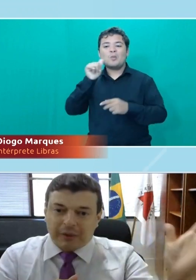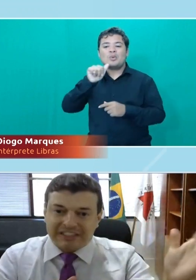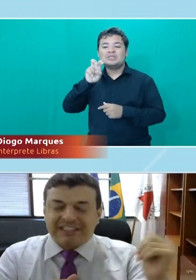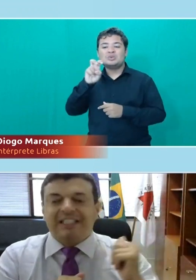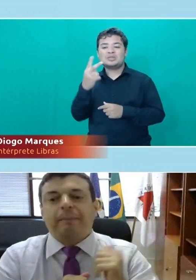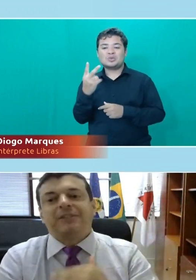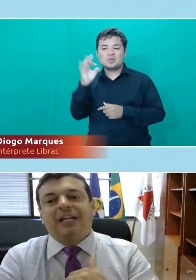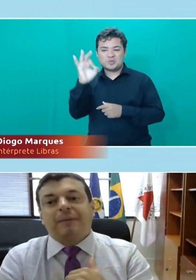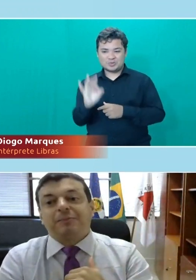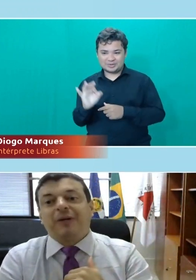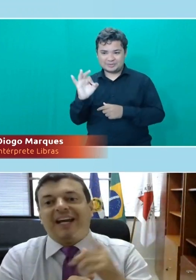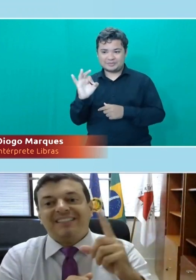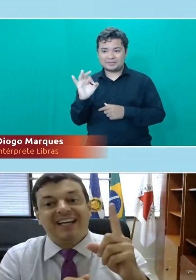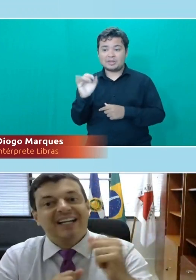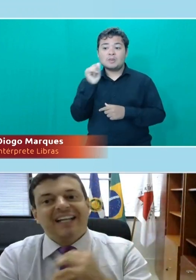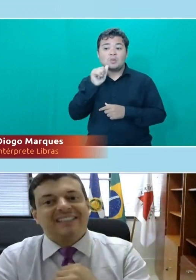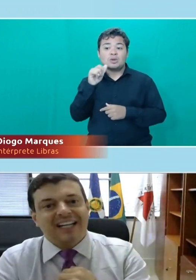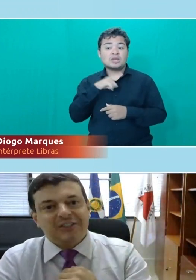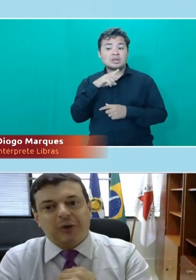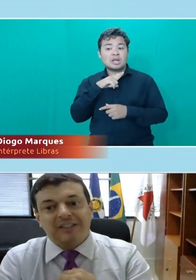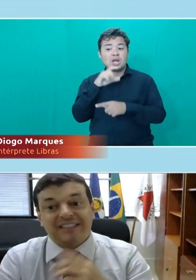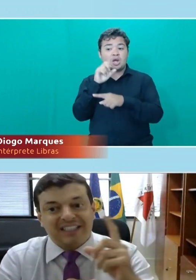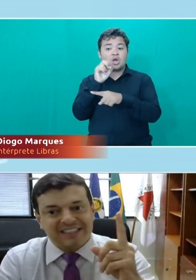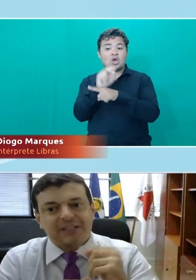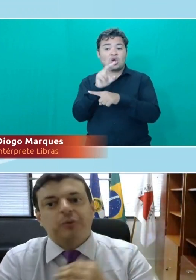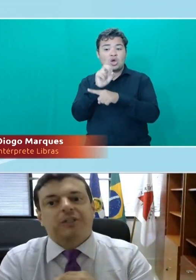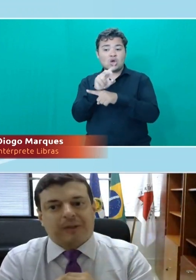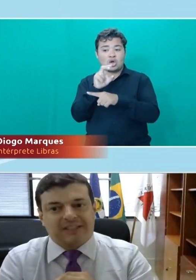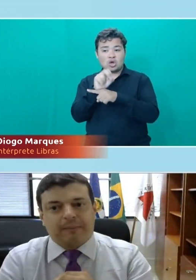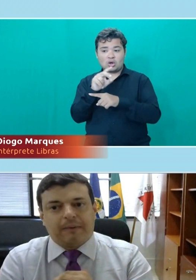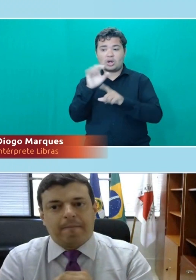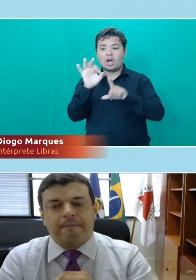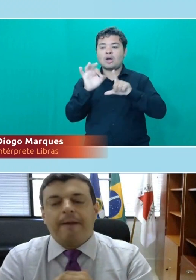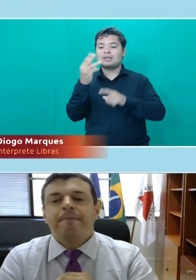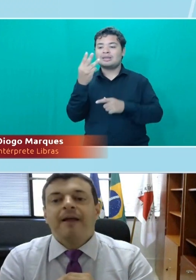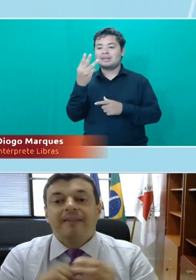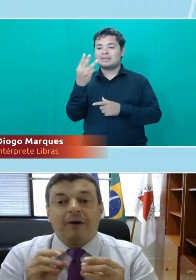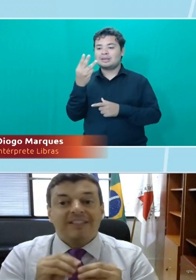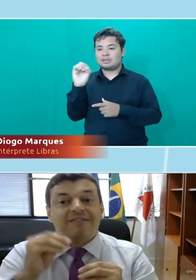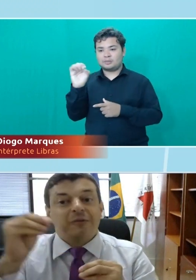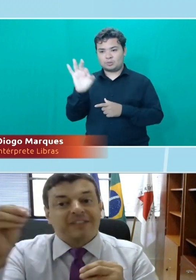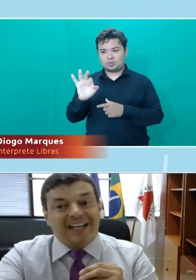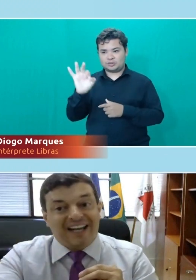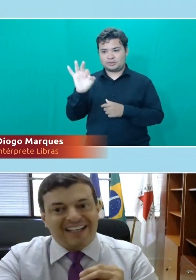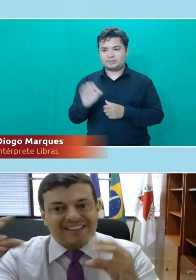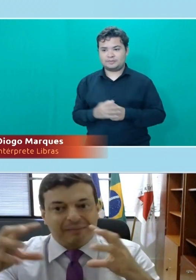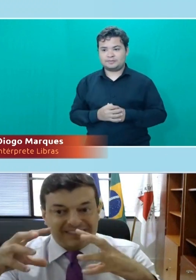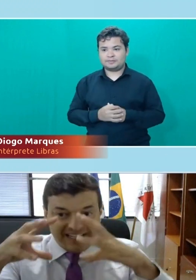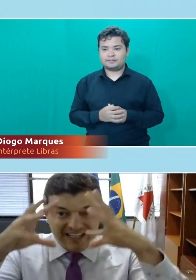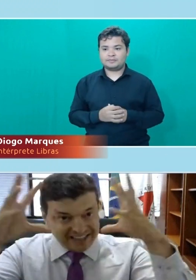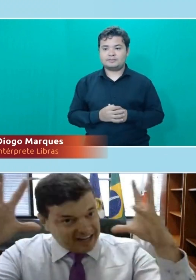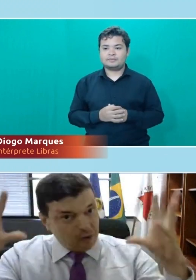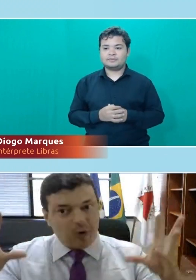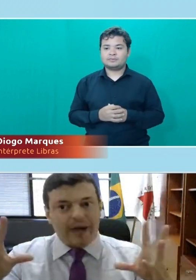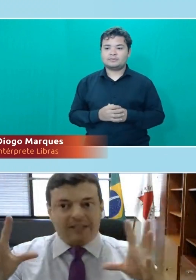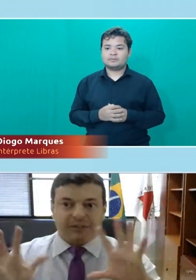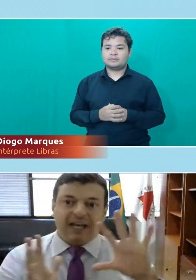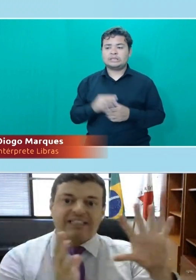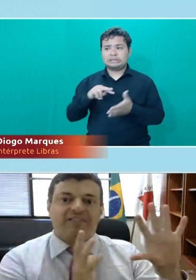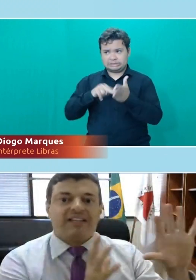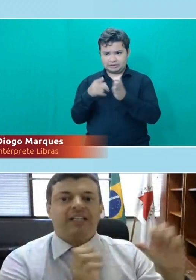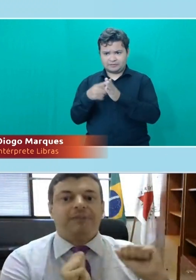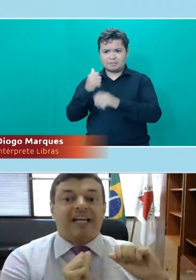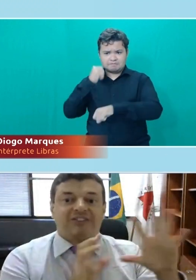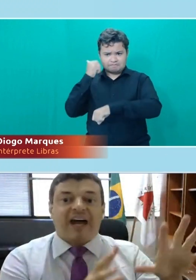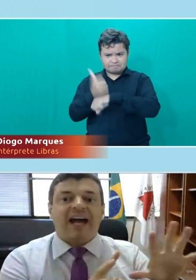E nós temos cota de 30% para as mulheres nas eleições, nas candidaturas, por exemplo. Não nas que vão ser eleitas, mas na concorrência.